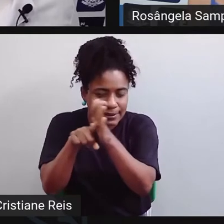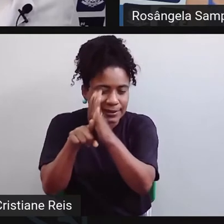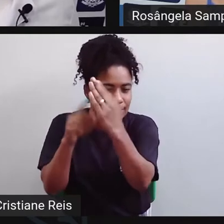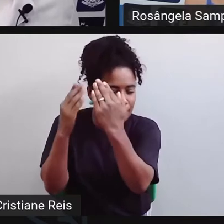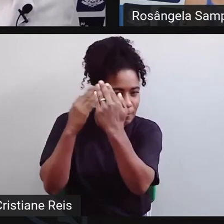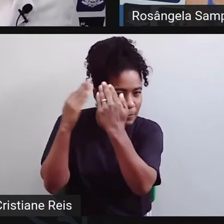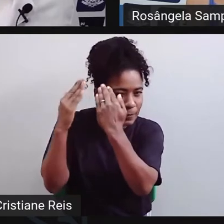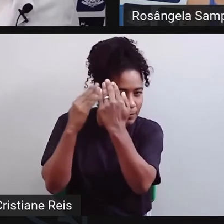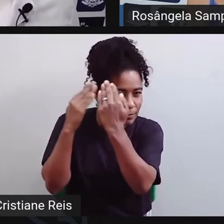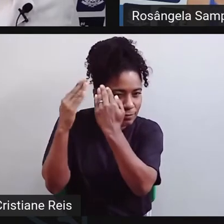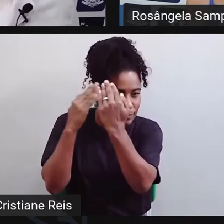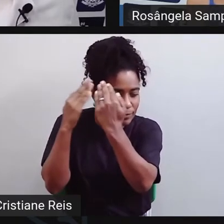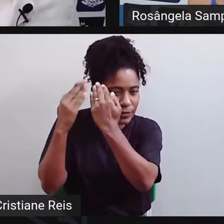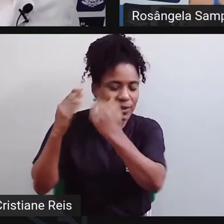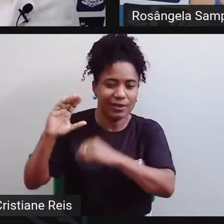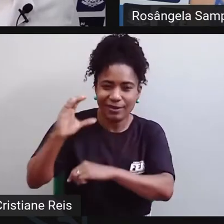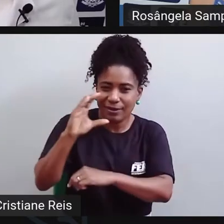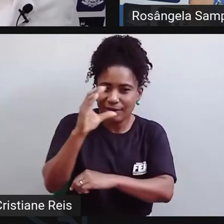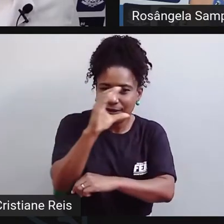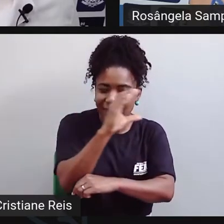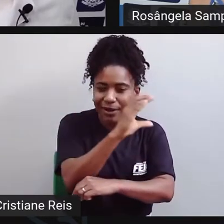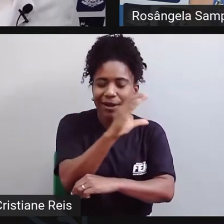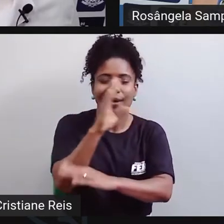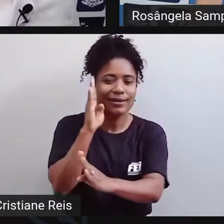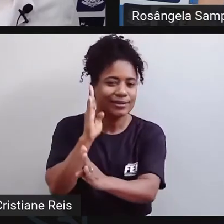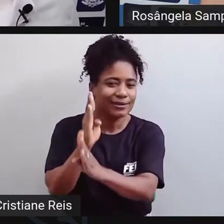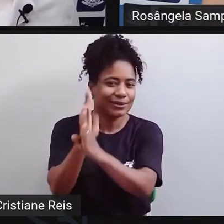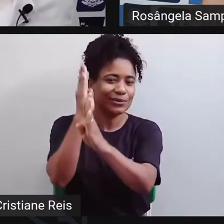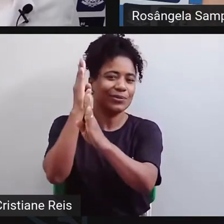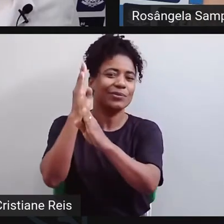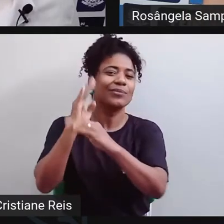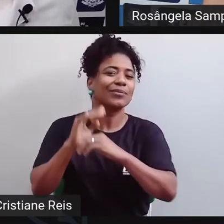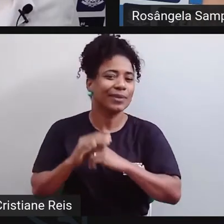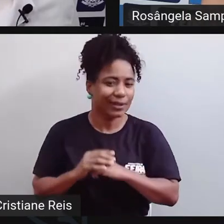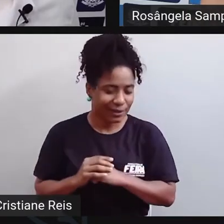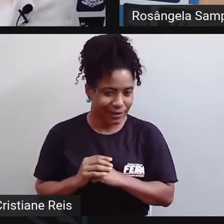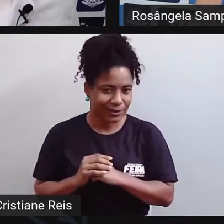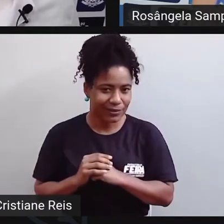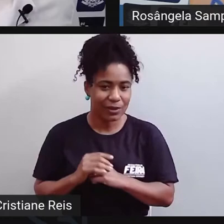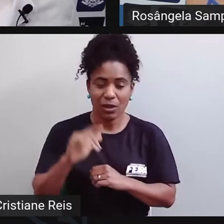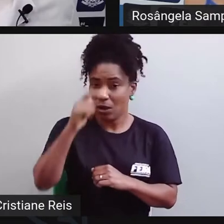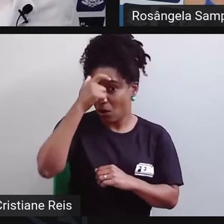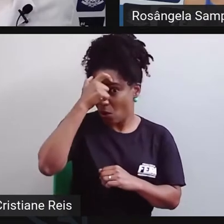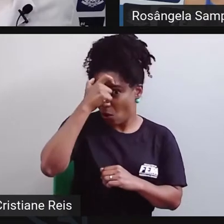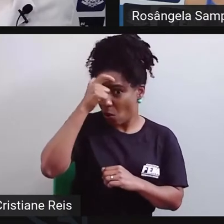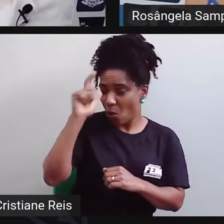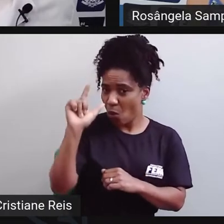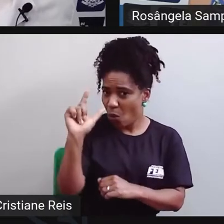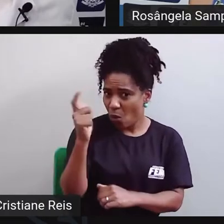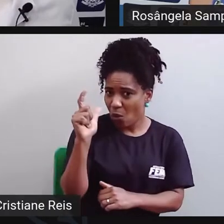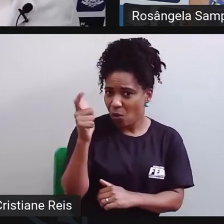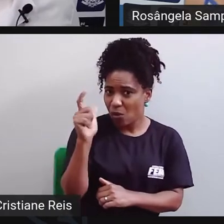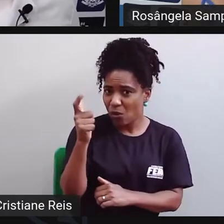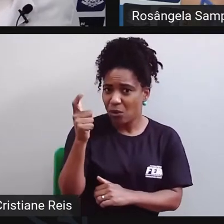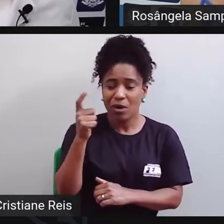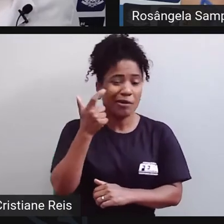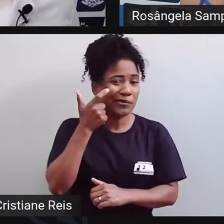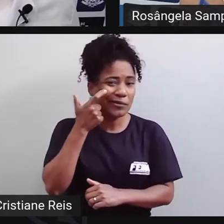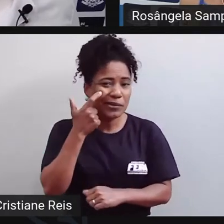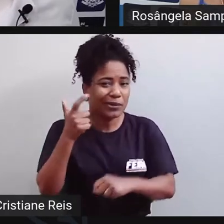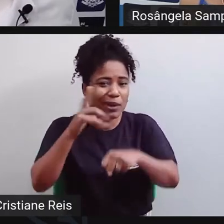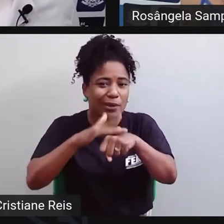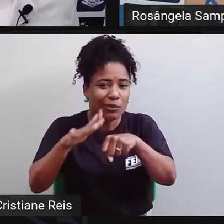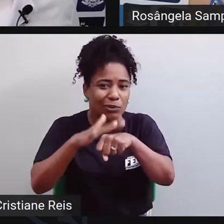os transtornos mentais, aquilo que a gente considerava como loucura, como uma doença, ele passou a ser